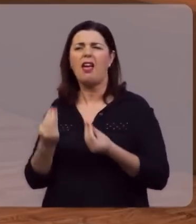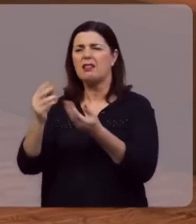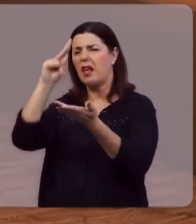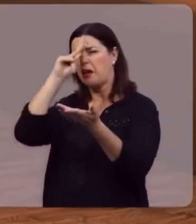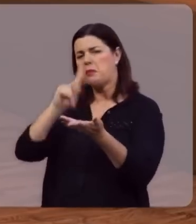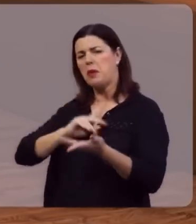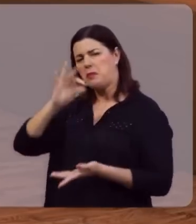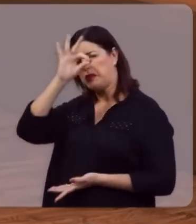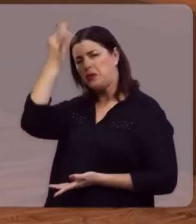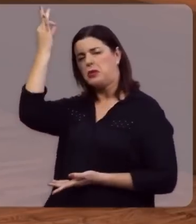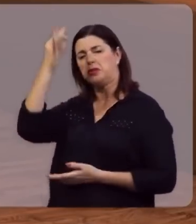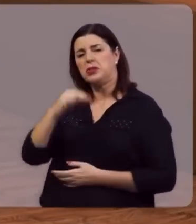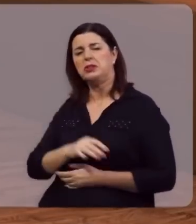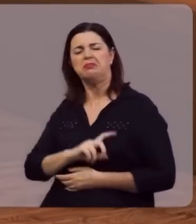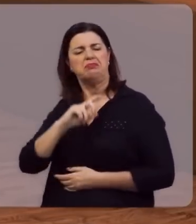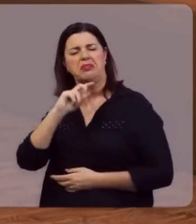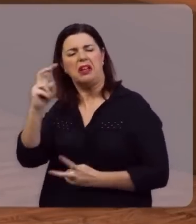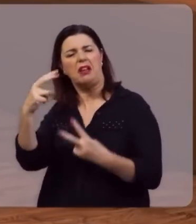entregue a sua própria sorte,